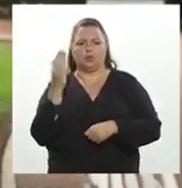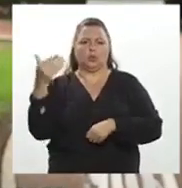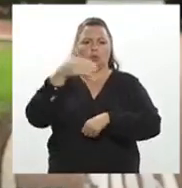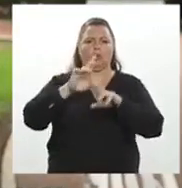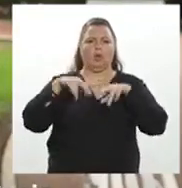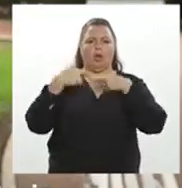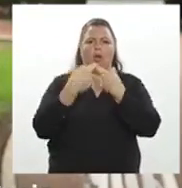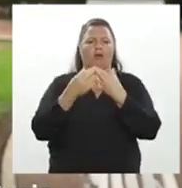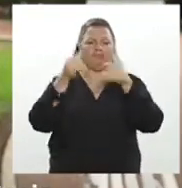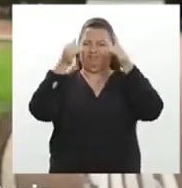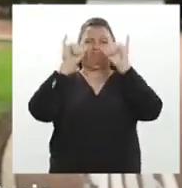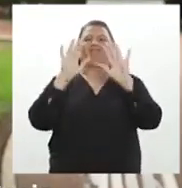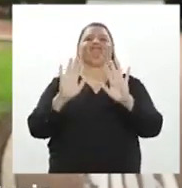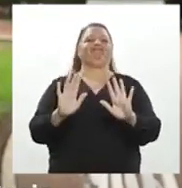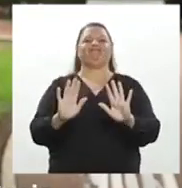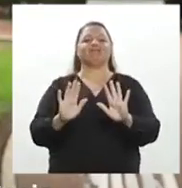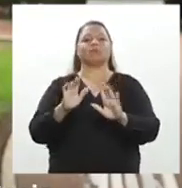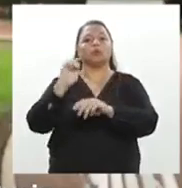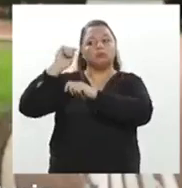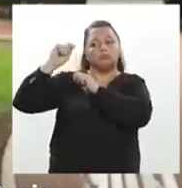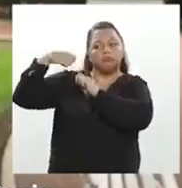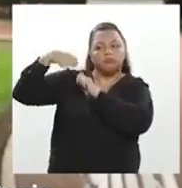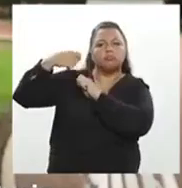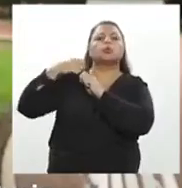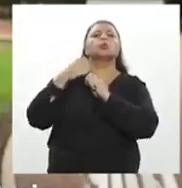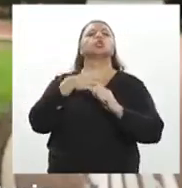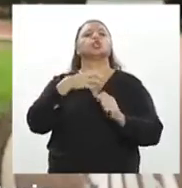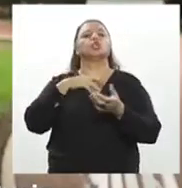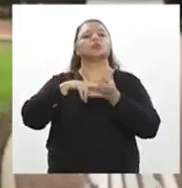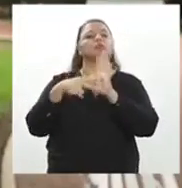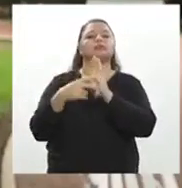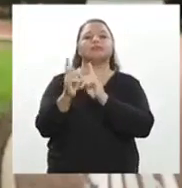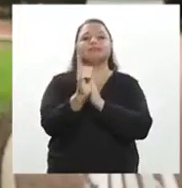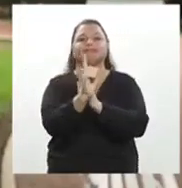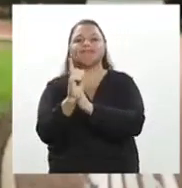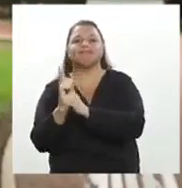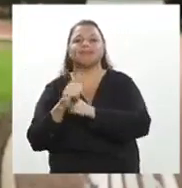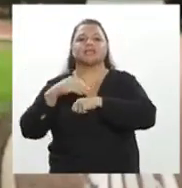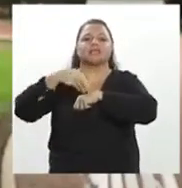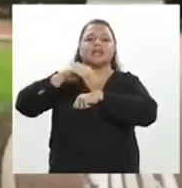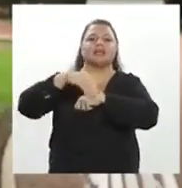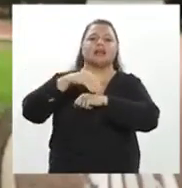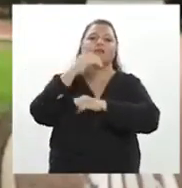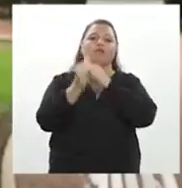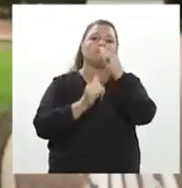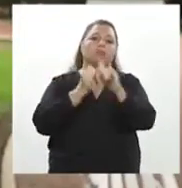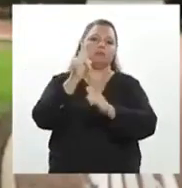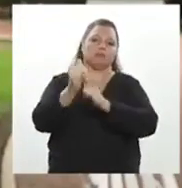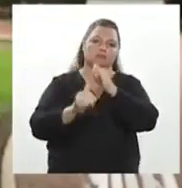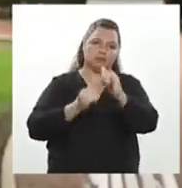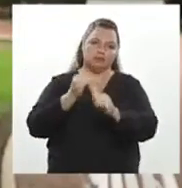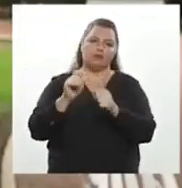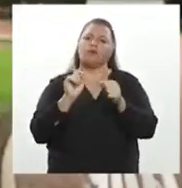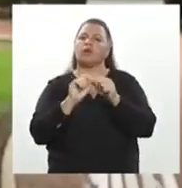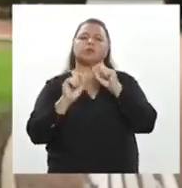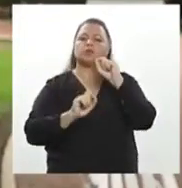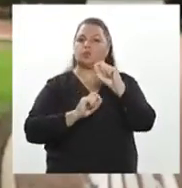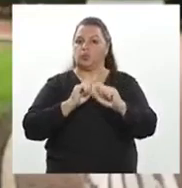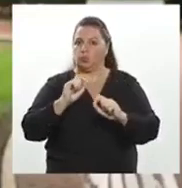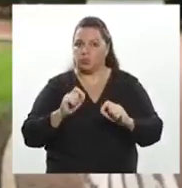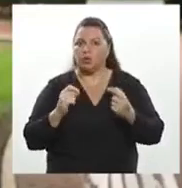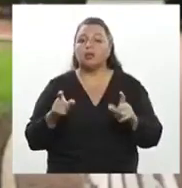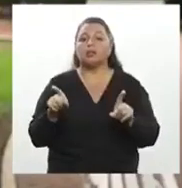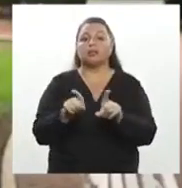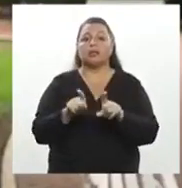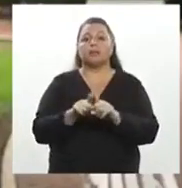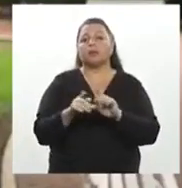100 pessoas. Envio esse vídeo para encurtar a distância e para passar algumas informações do que estamos fazendo